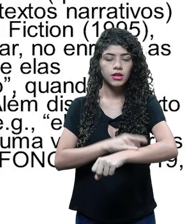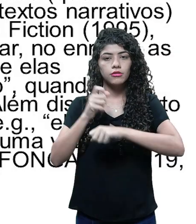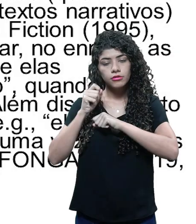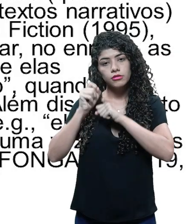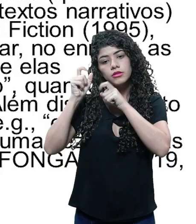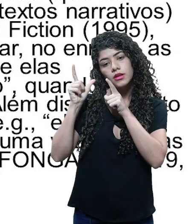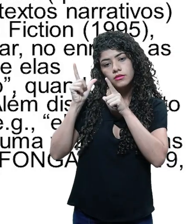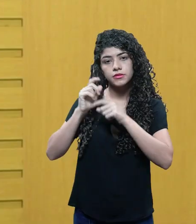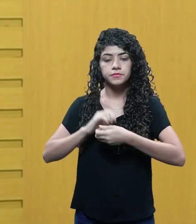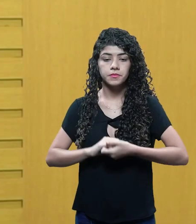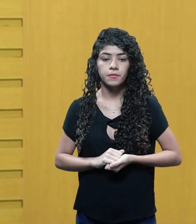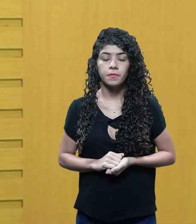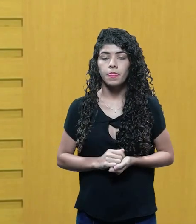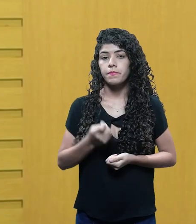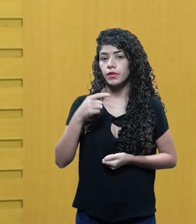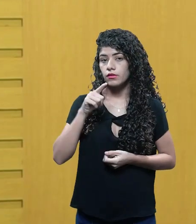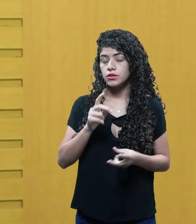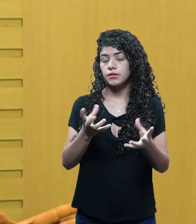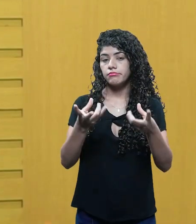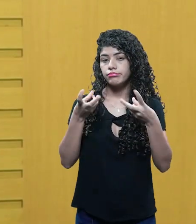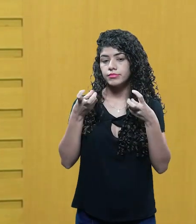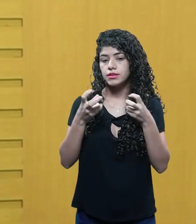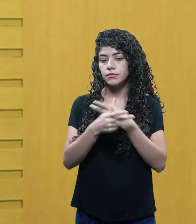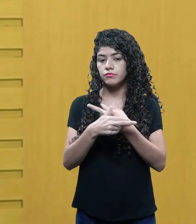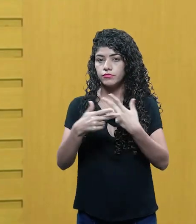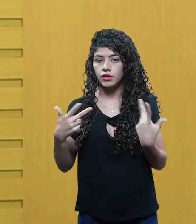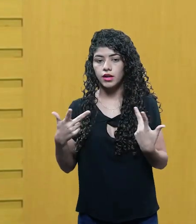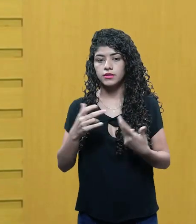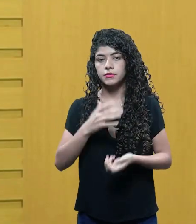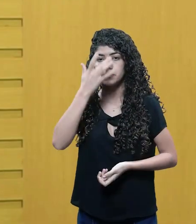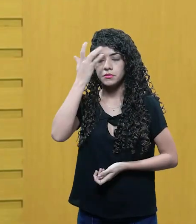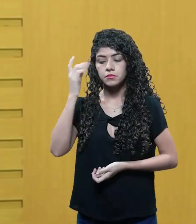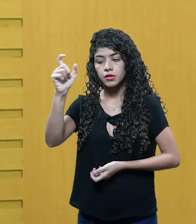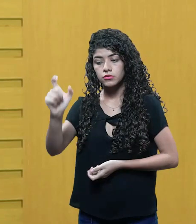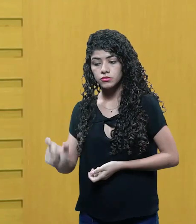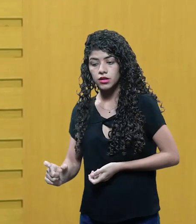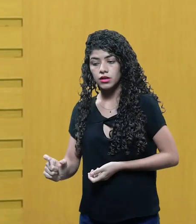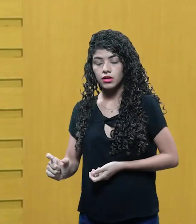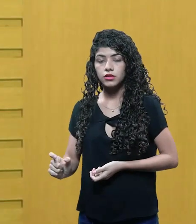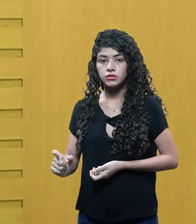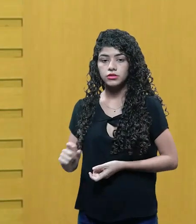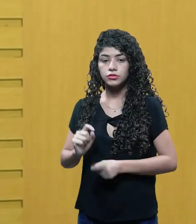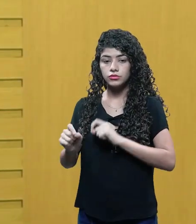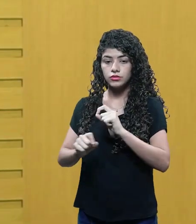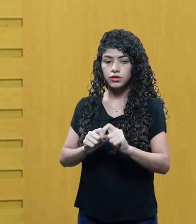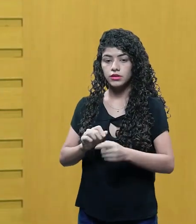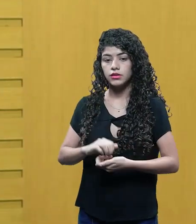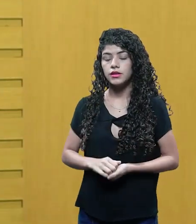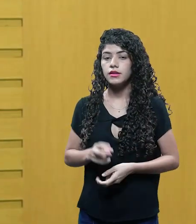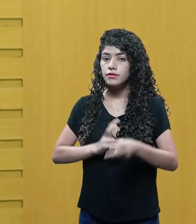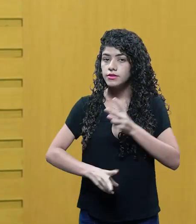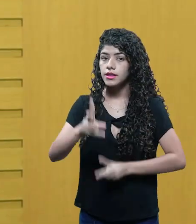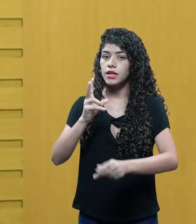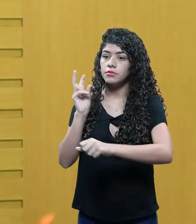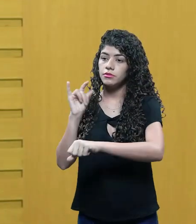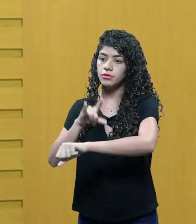banheiro quando acordava. Então, aqui você está apresentando várias ações, né? Que aquele personagem está dando essa indicação que aquele